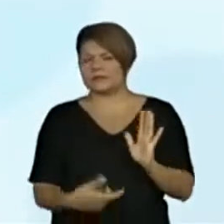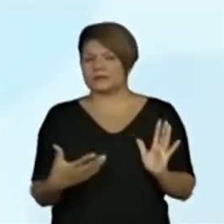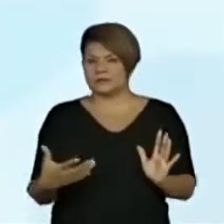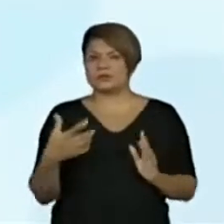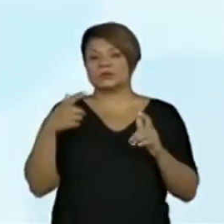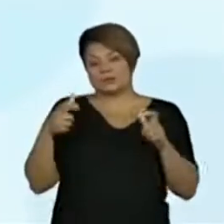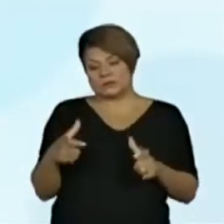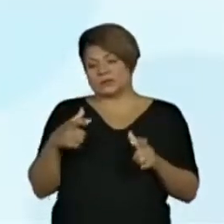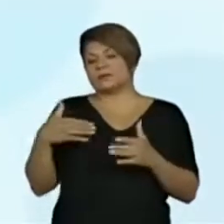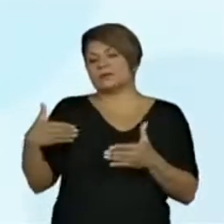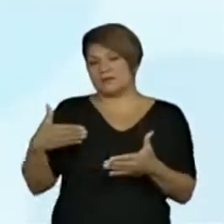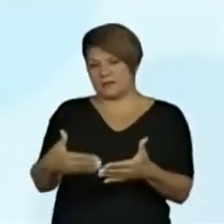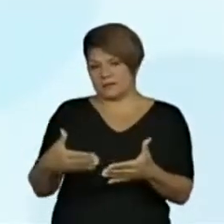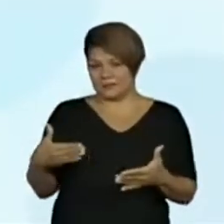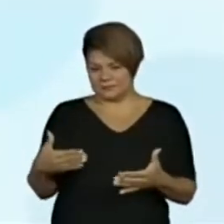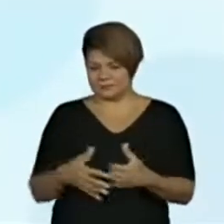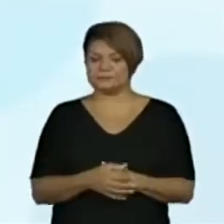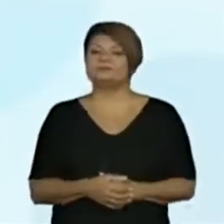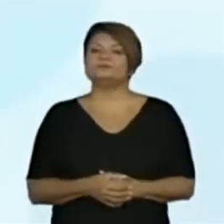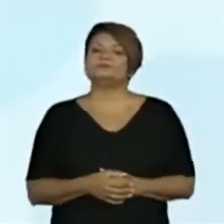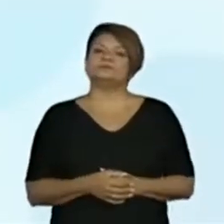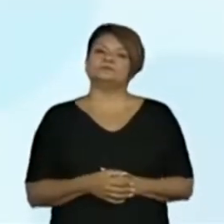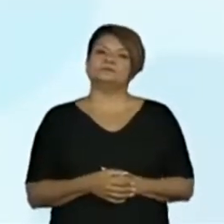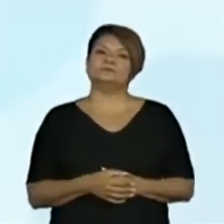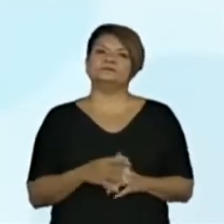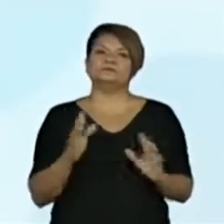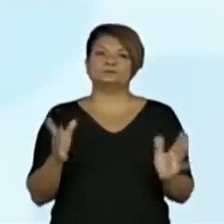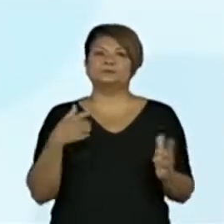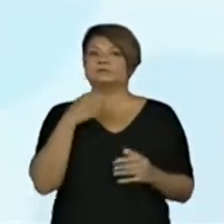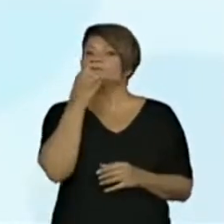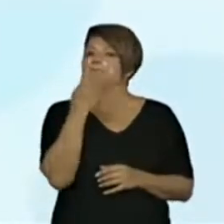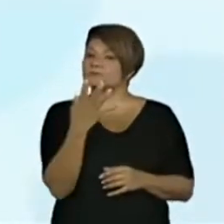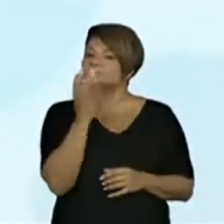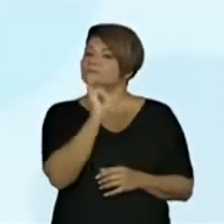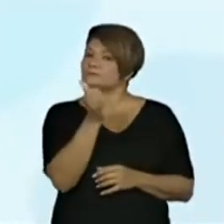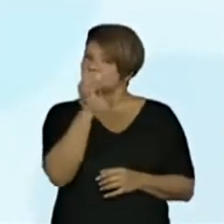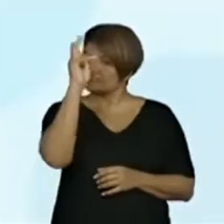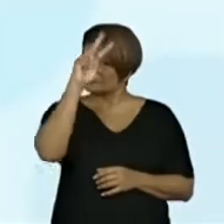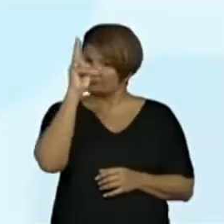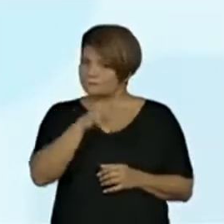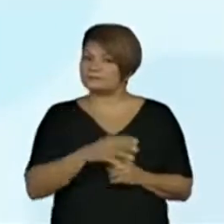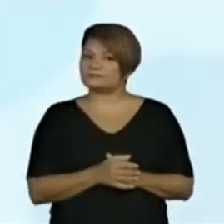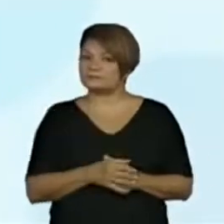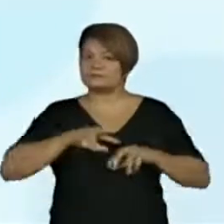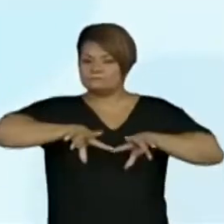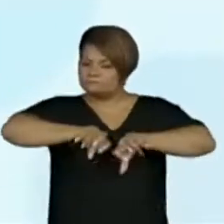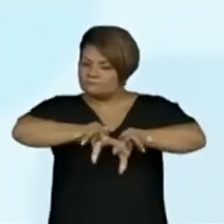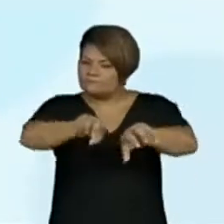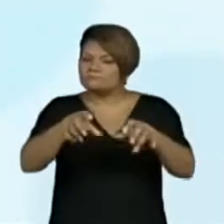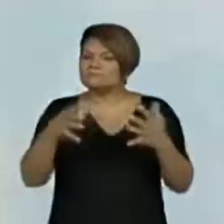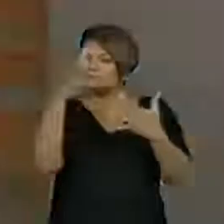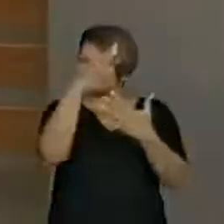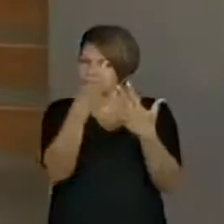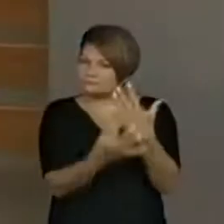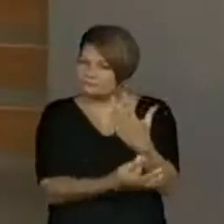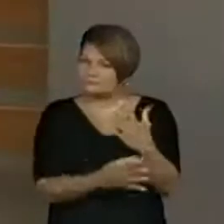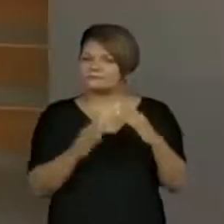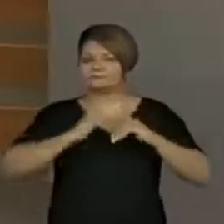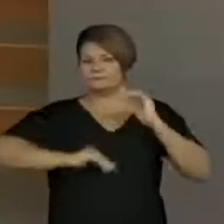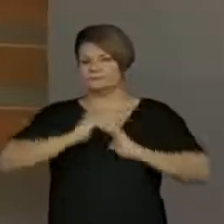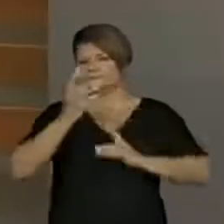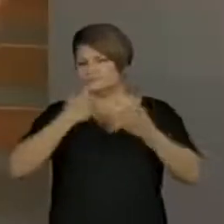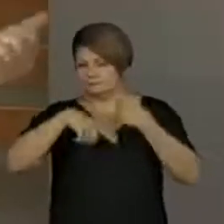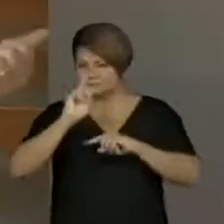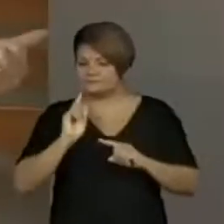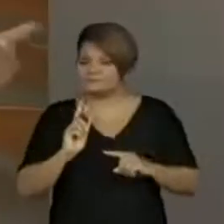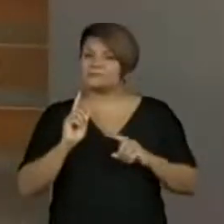espaço. Até por isso, professora, acabou vindo a história. Nada como uma boa história para a gente mergulhar em todos esses detalhes da habilidade, daquilo que a gente